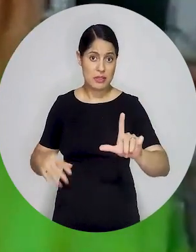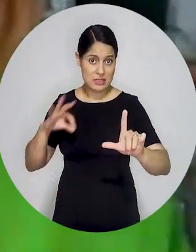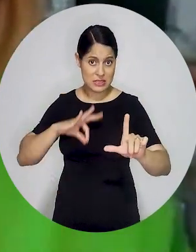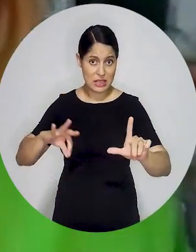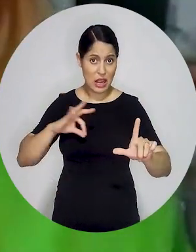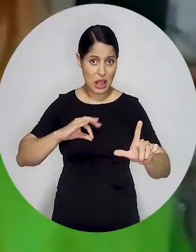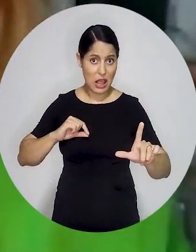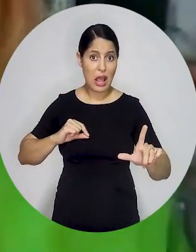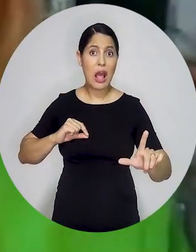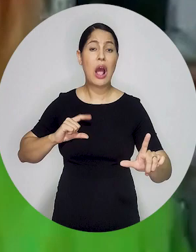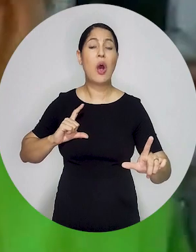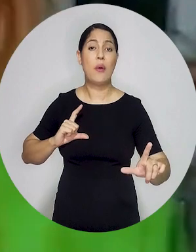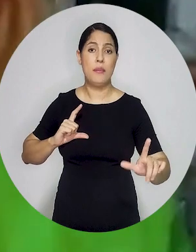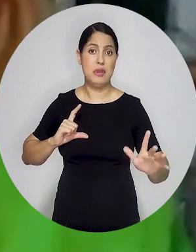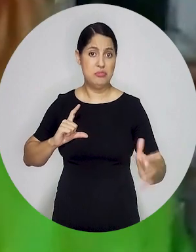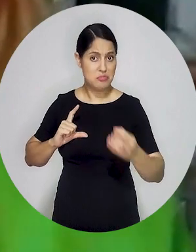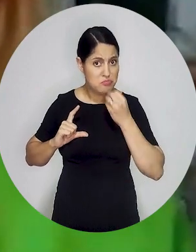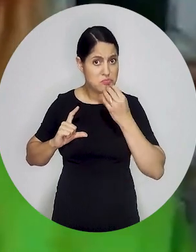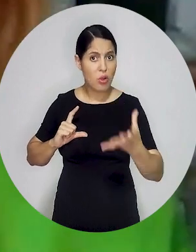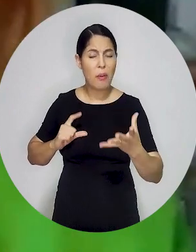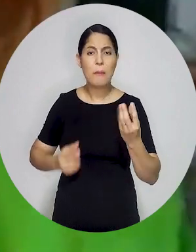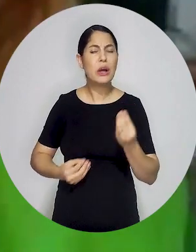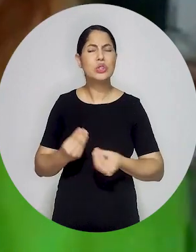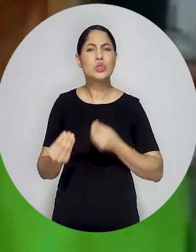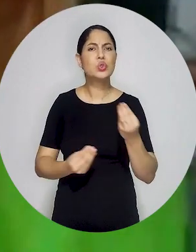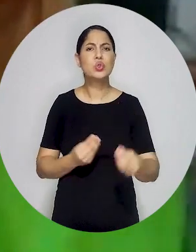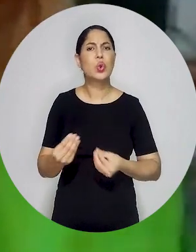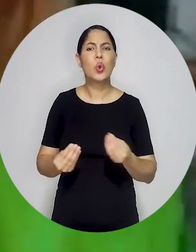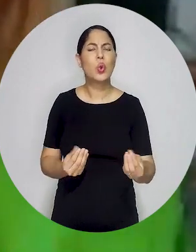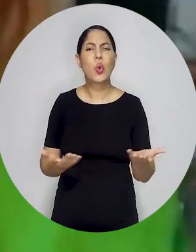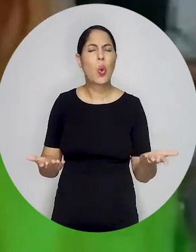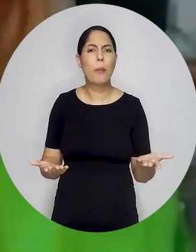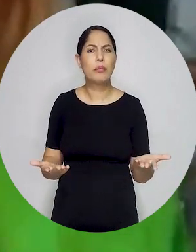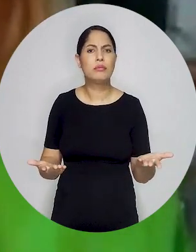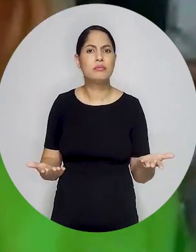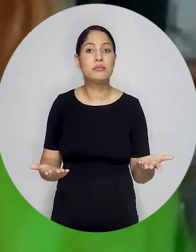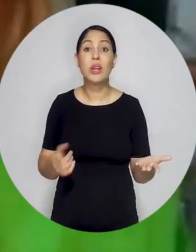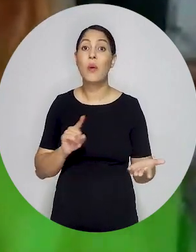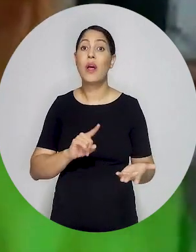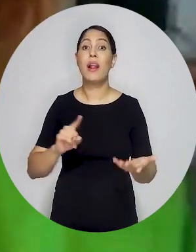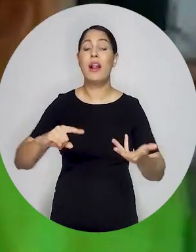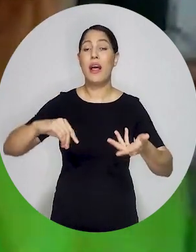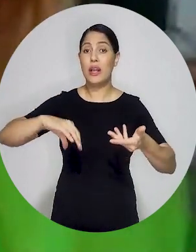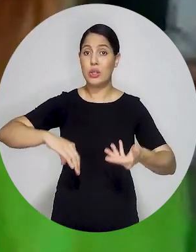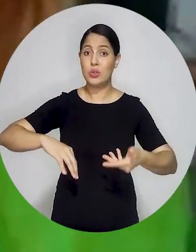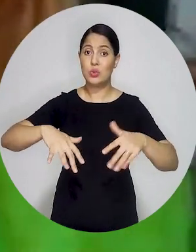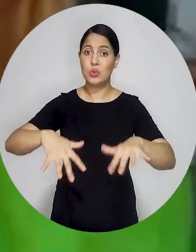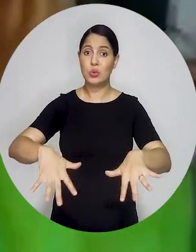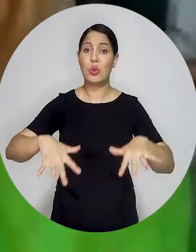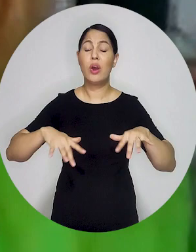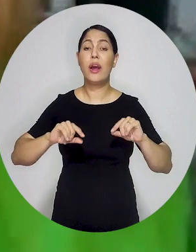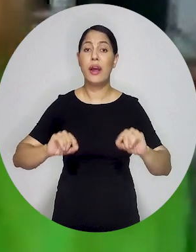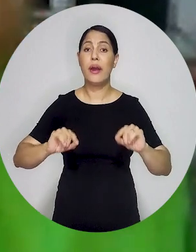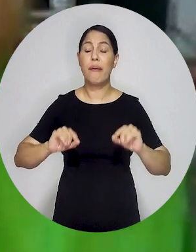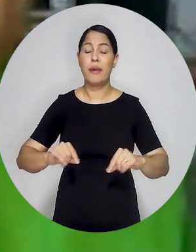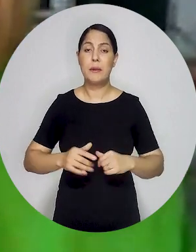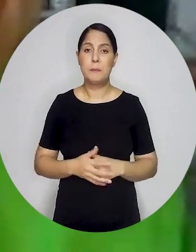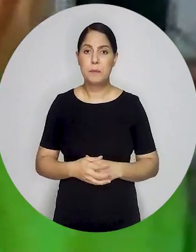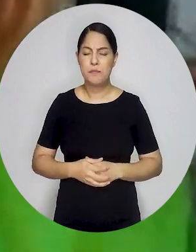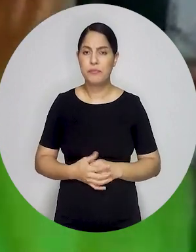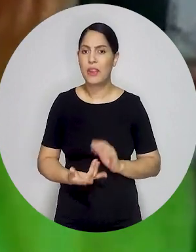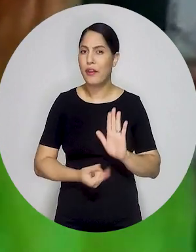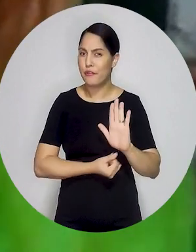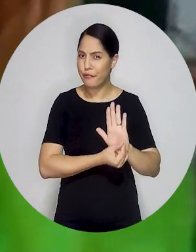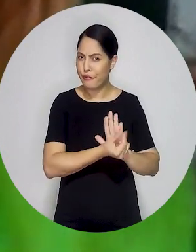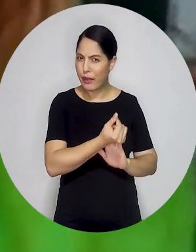comentado que é justo o aumento. Hoje se discute como trazer esse aumento. Então, que está em discussão dentro do Congresso